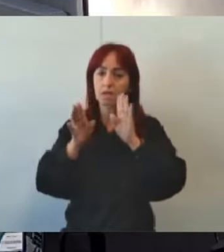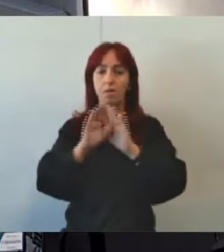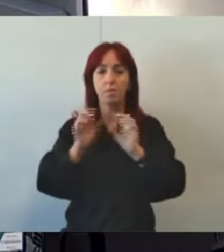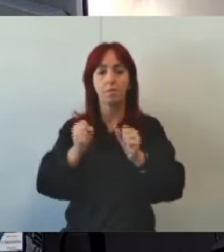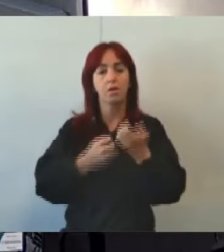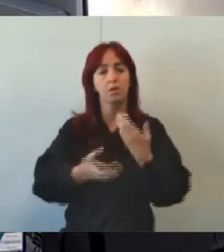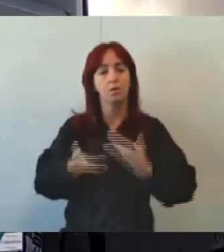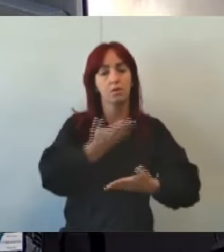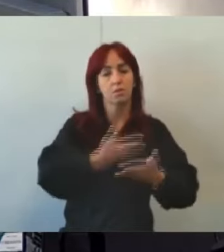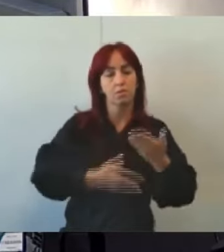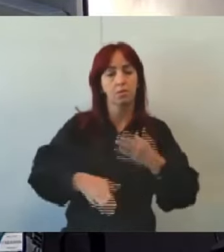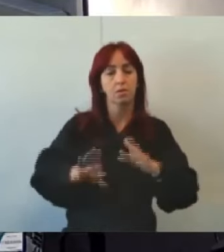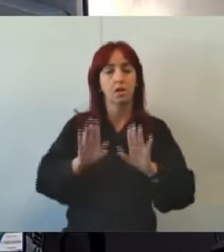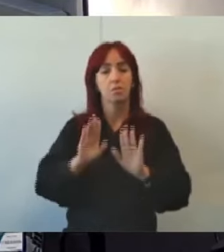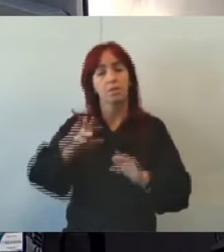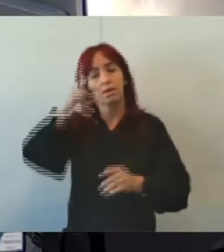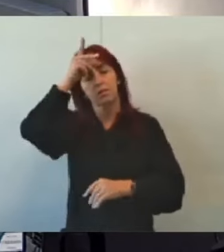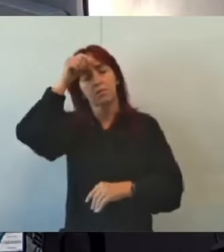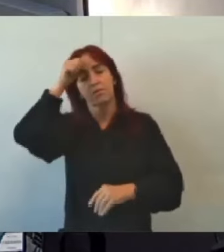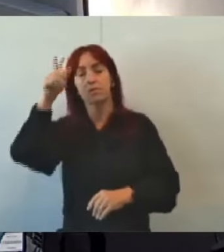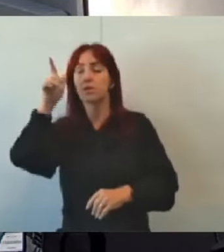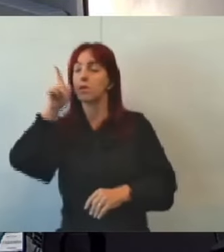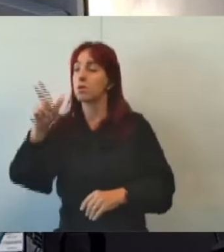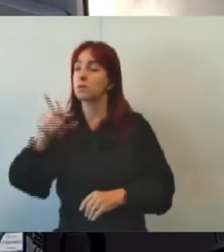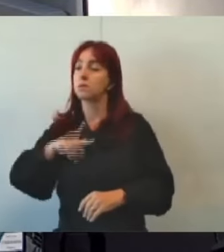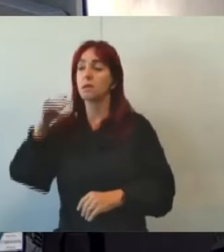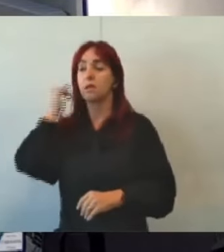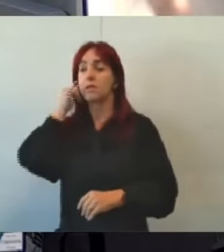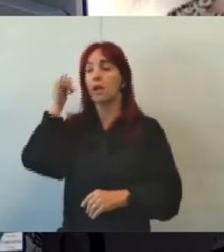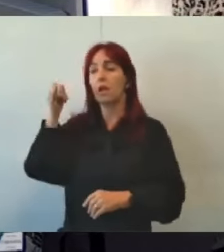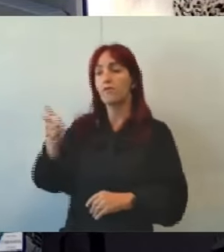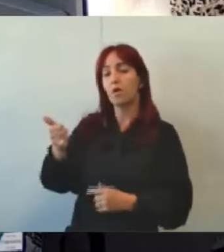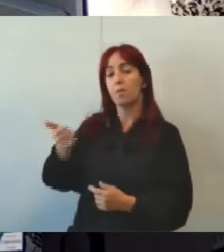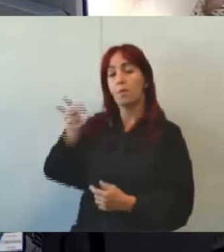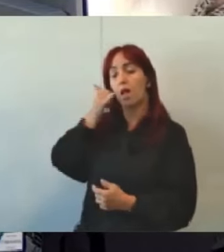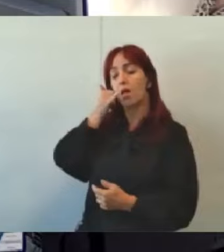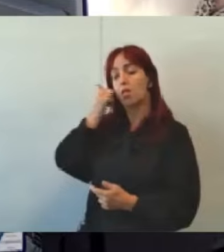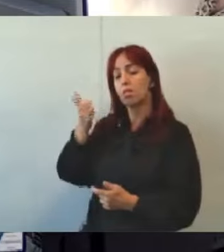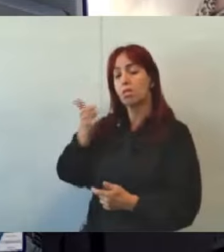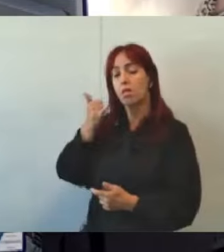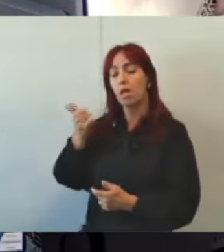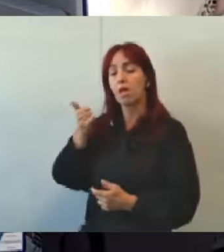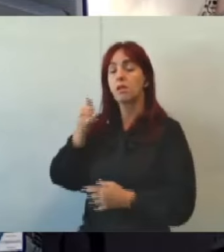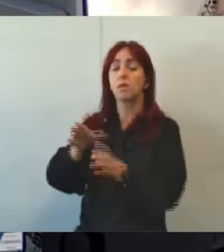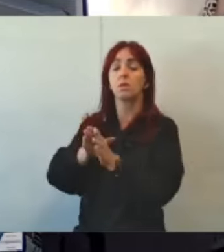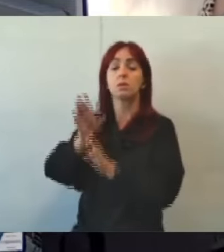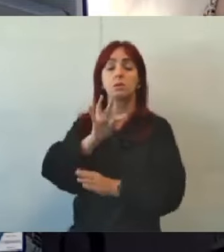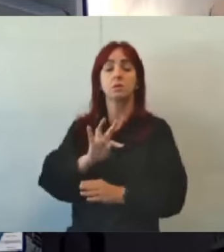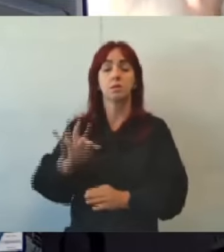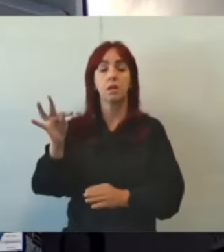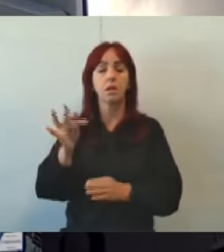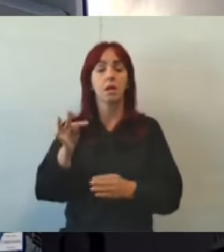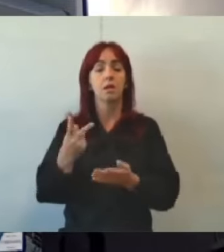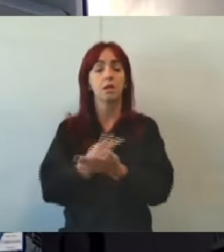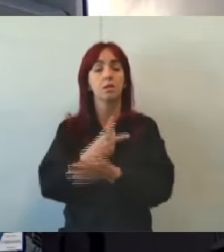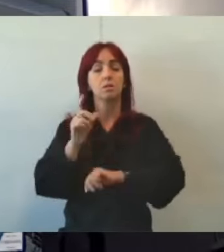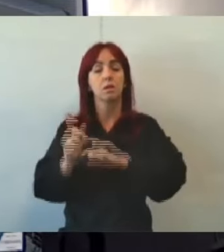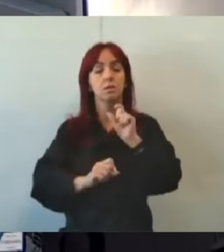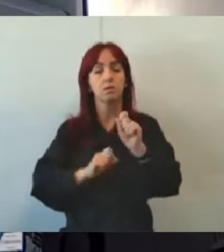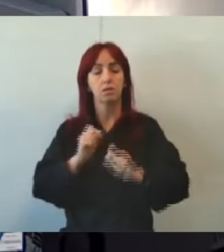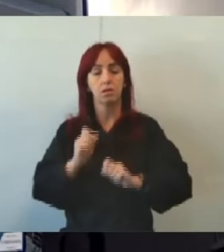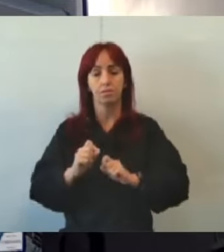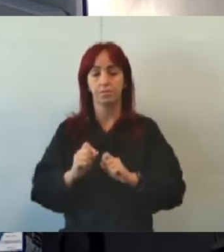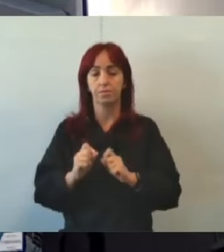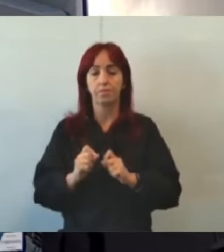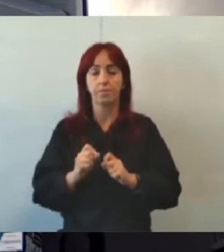a prefeitura não consegue colocar um telefone ali para atender aos conselhos tutelares. Isso acaba fazendo com que